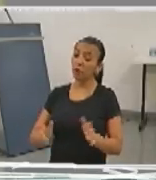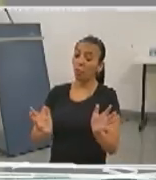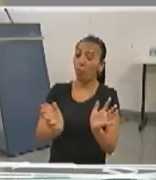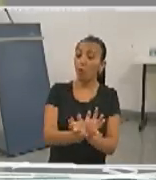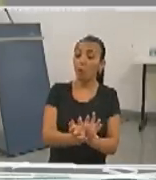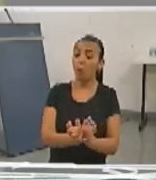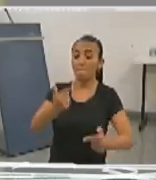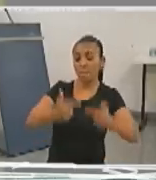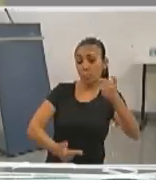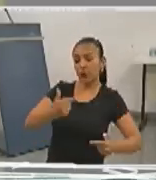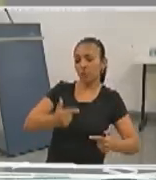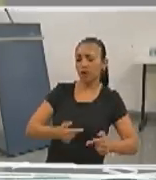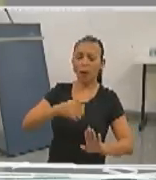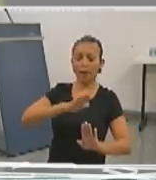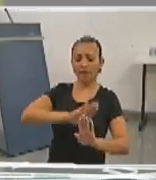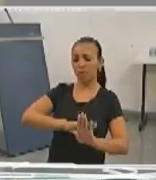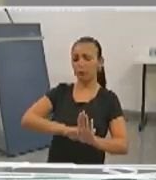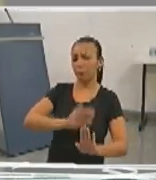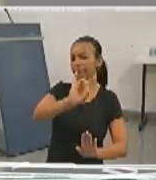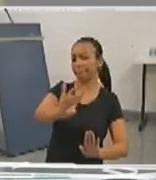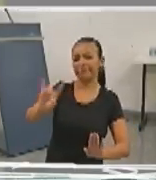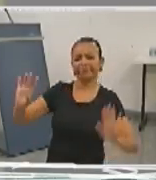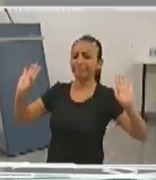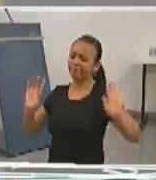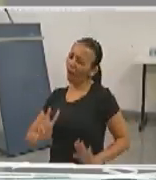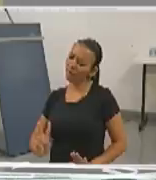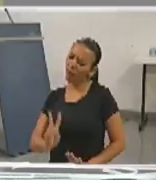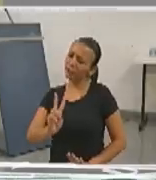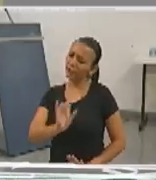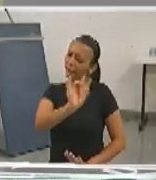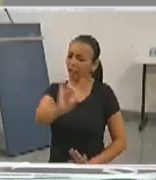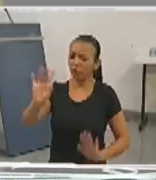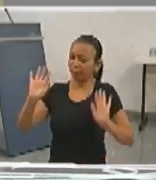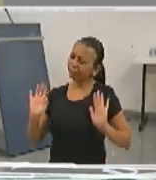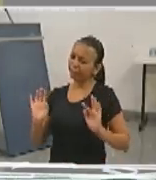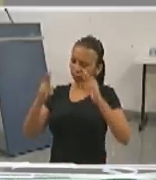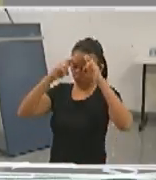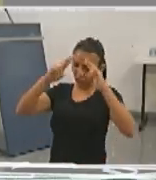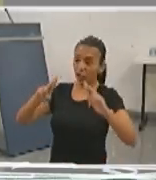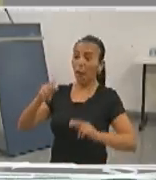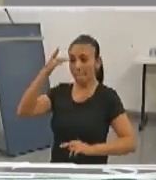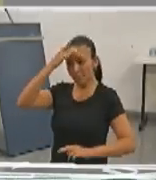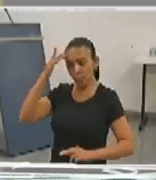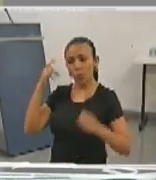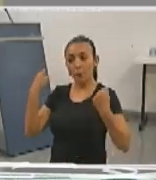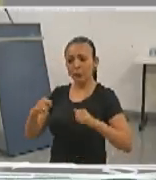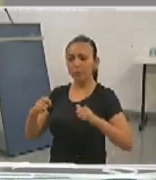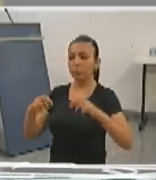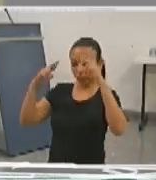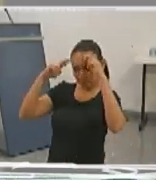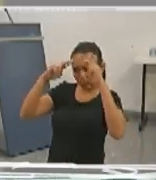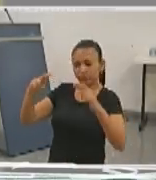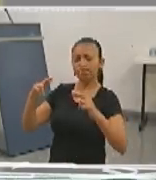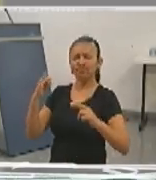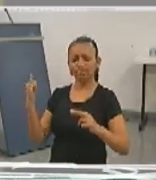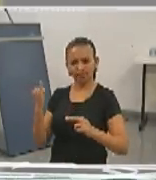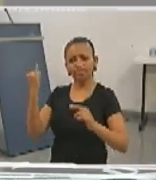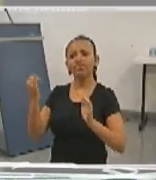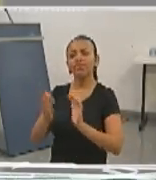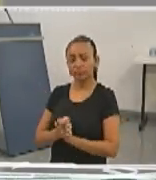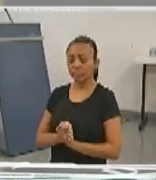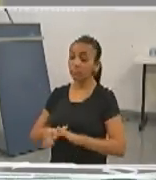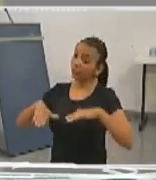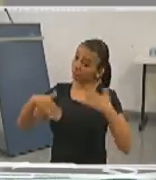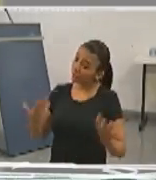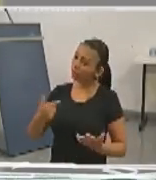na sua ideologia, enfim, em seus valores, os valores que ela defenda. As pessoas precisam ser respeitadas. Então,